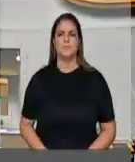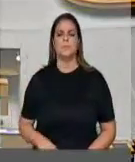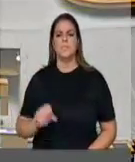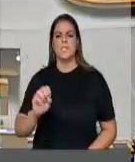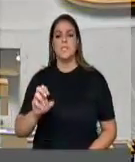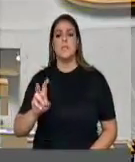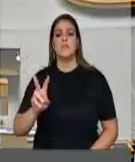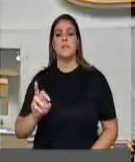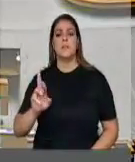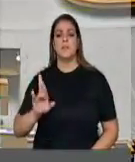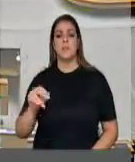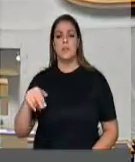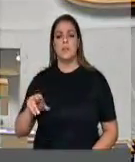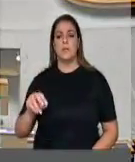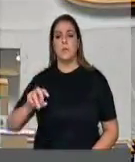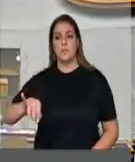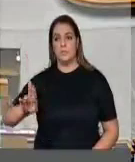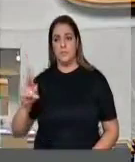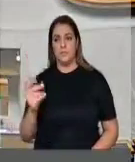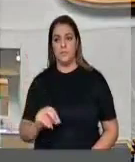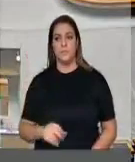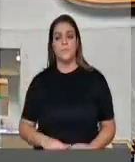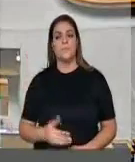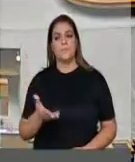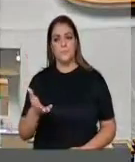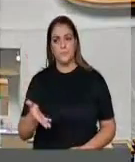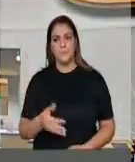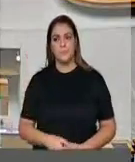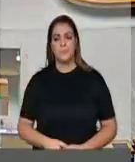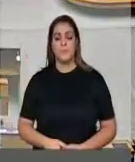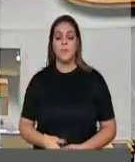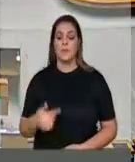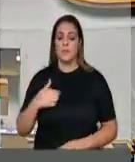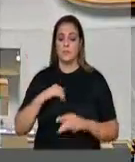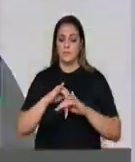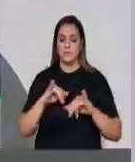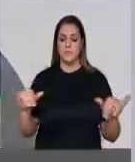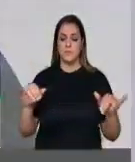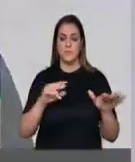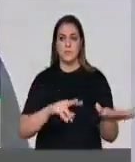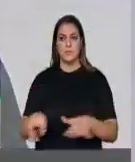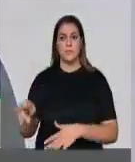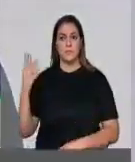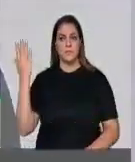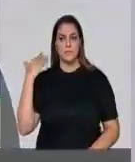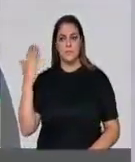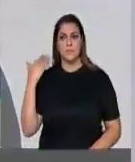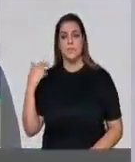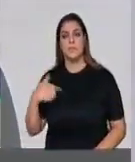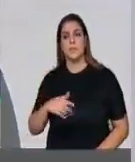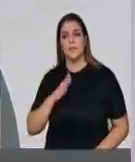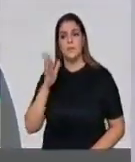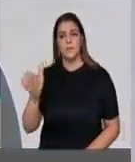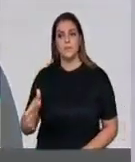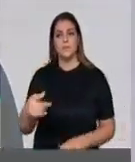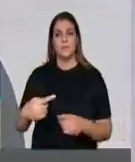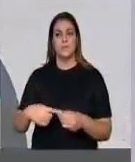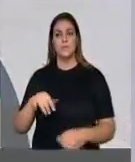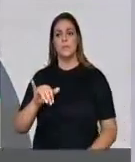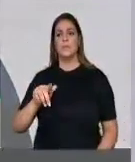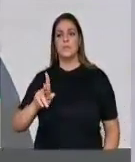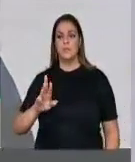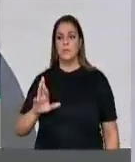registrar que participei sexta-feira passada na FASA em Garaçu, de um casamento